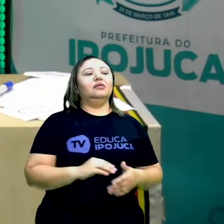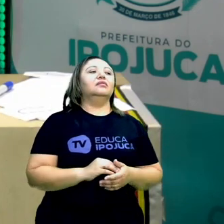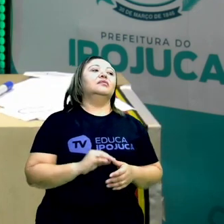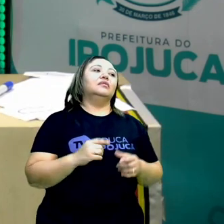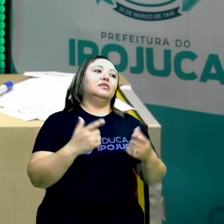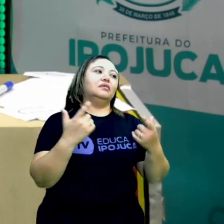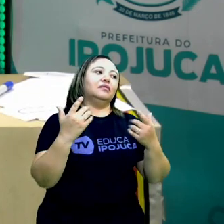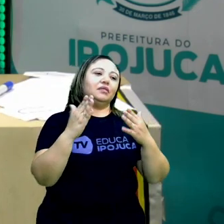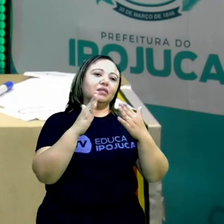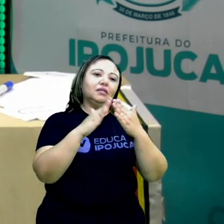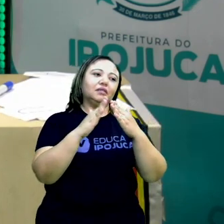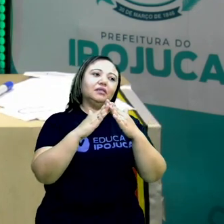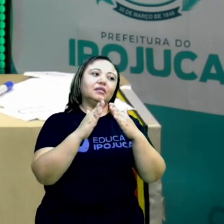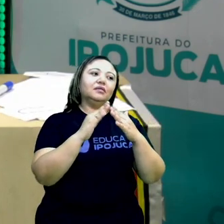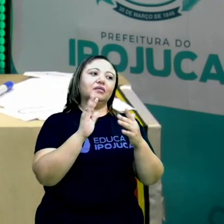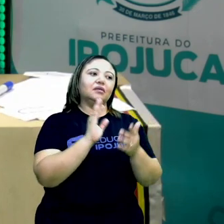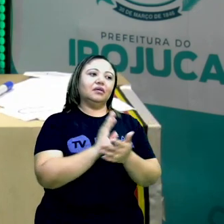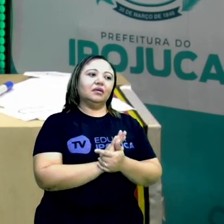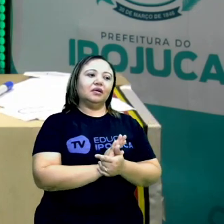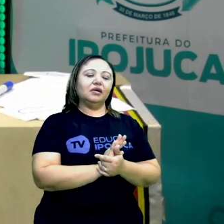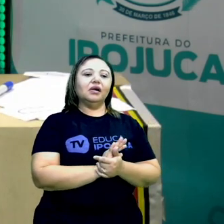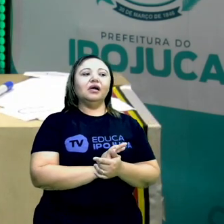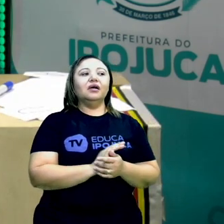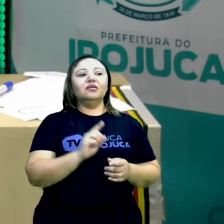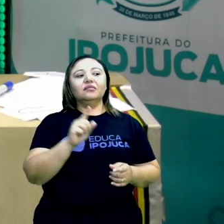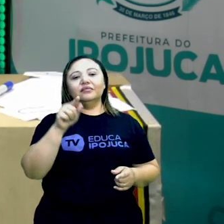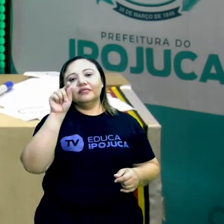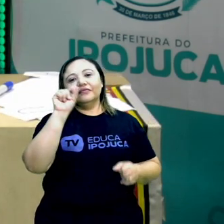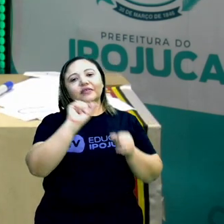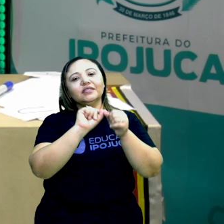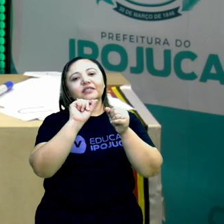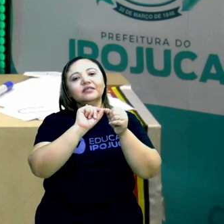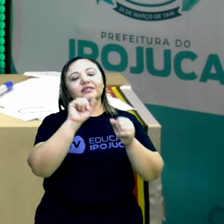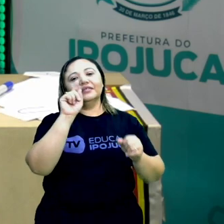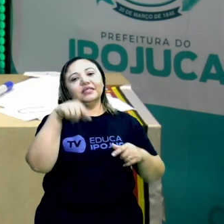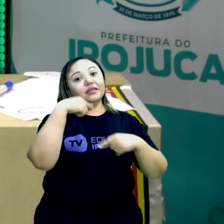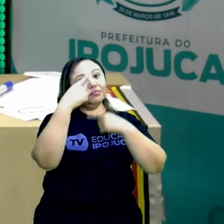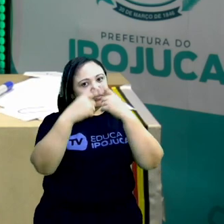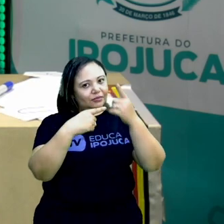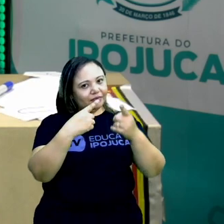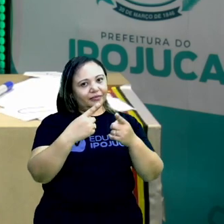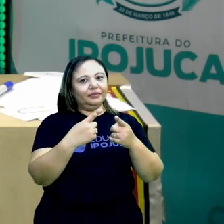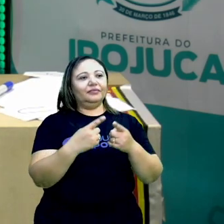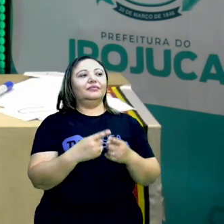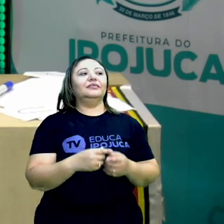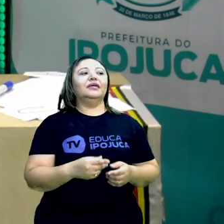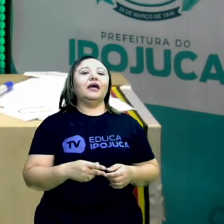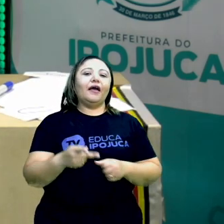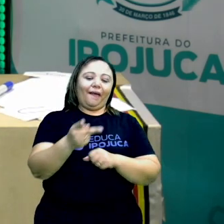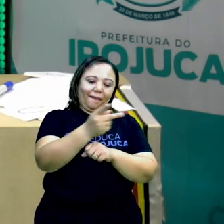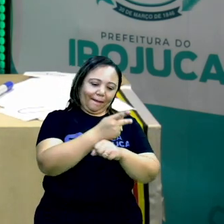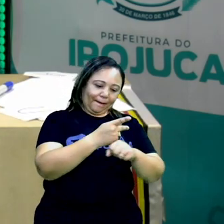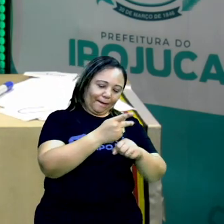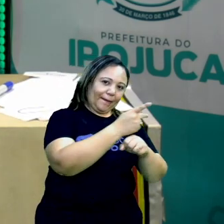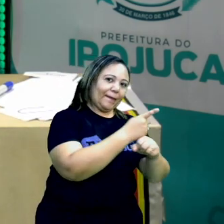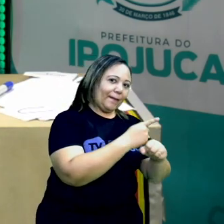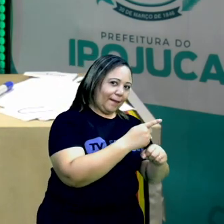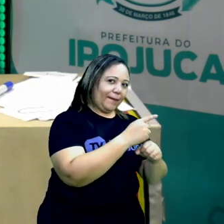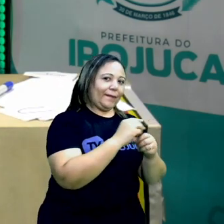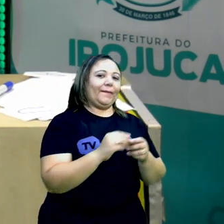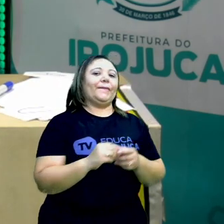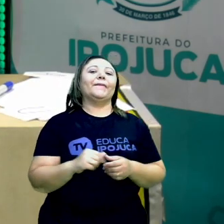na casa de vocês, por toda a casa. E o que vocês vão fazer? Vocês vão fazer a caça às